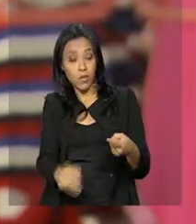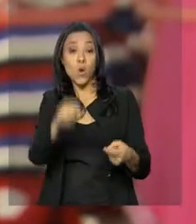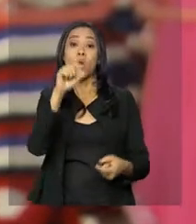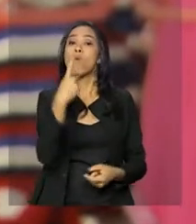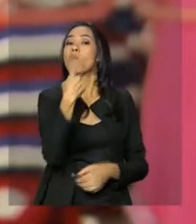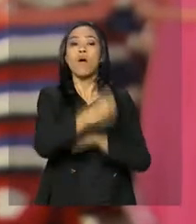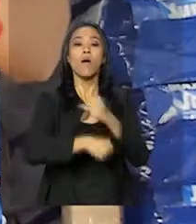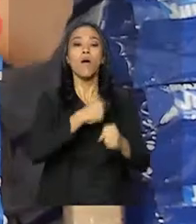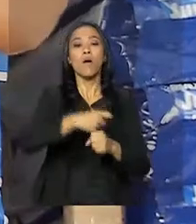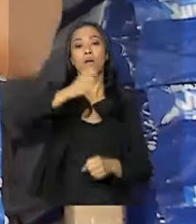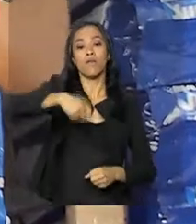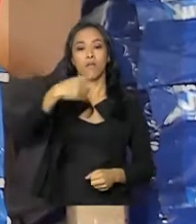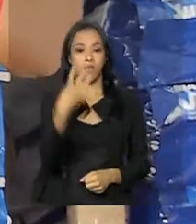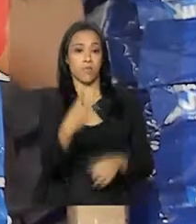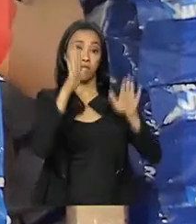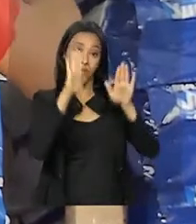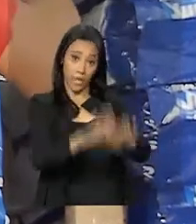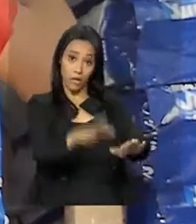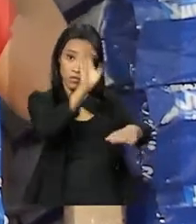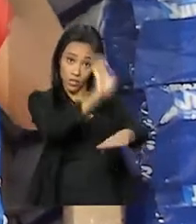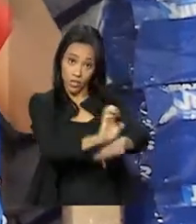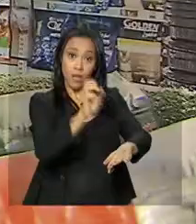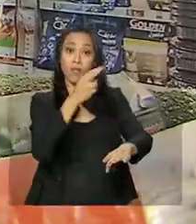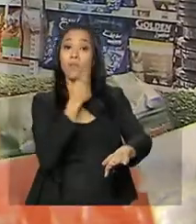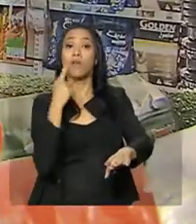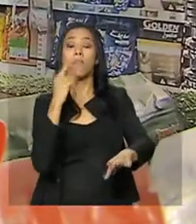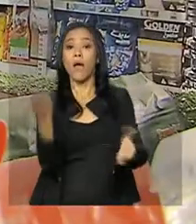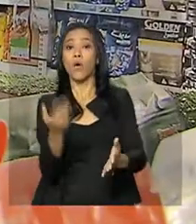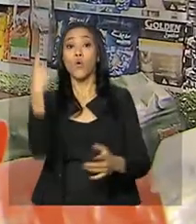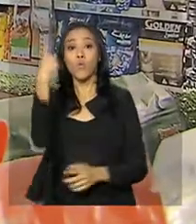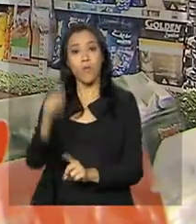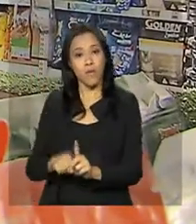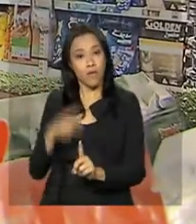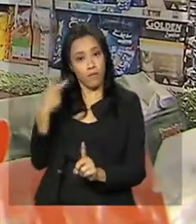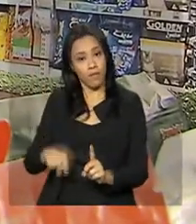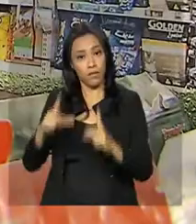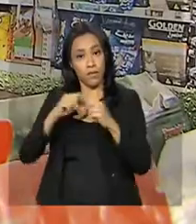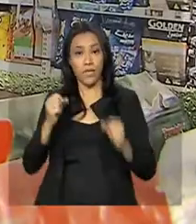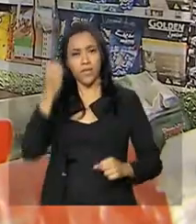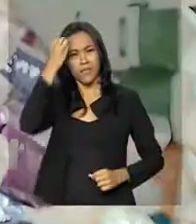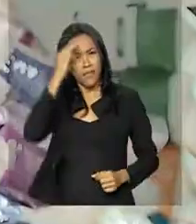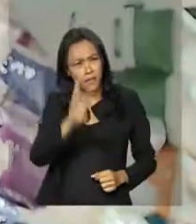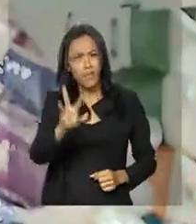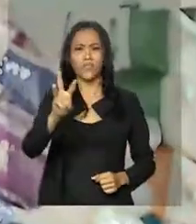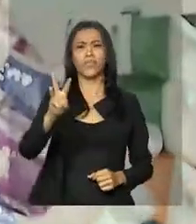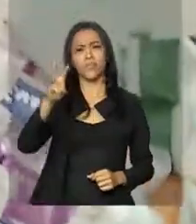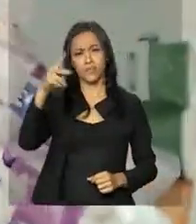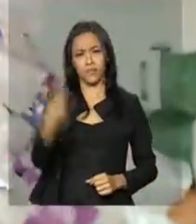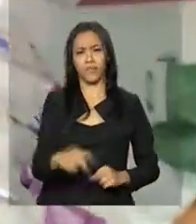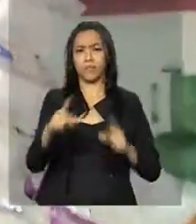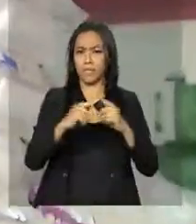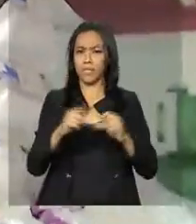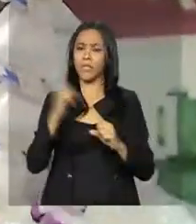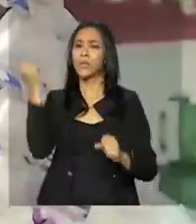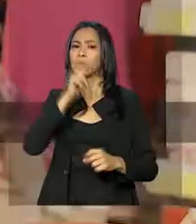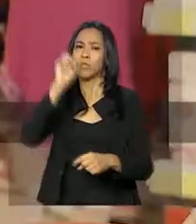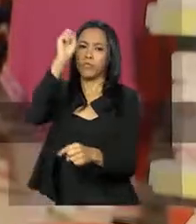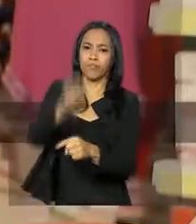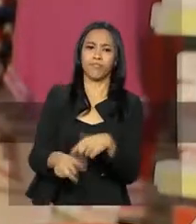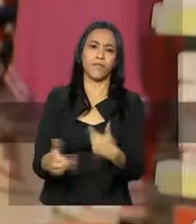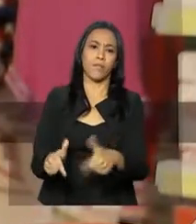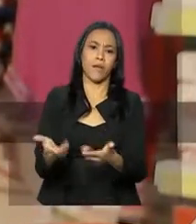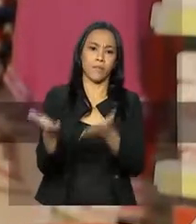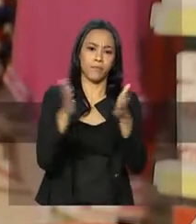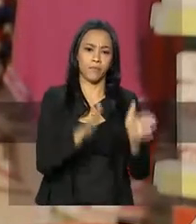meses em Roraima, ele está há um mês em Brasília. E em apenas três dias na capital federal, já estava empregado.